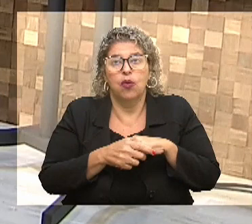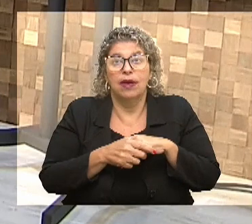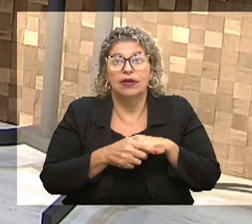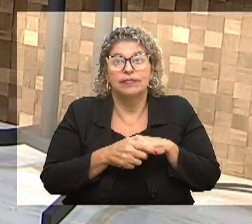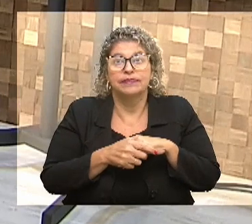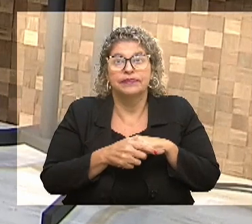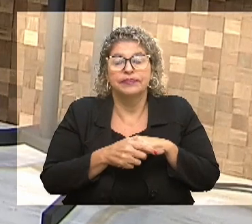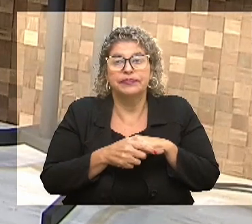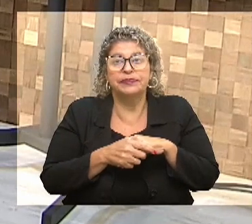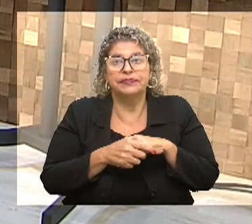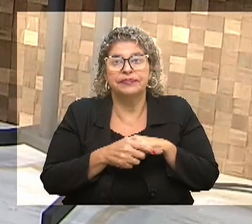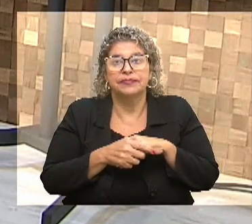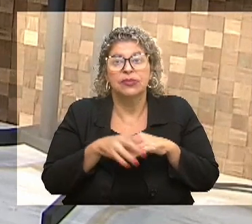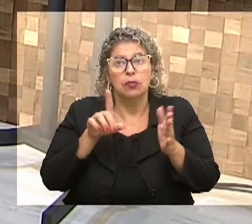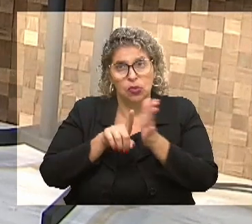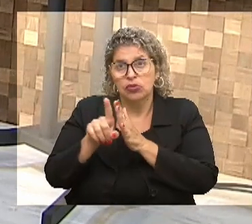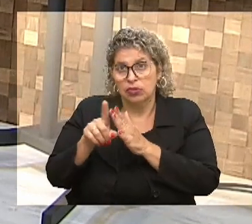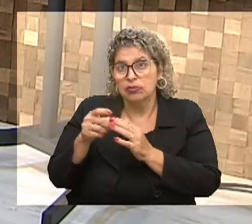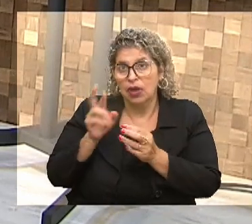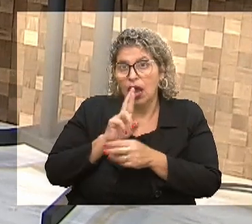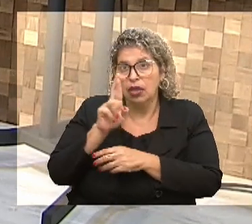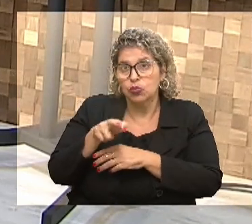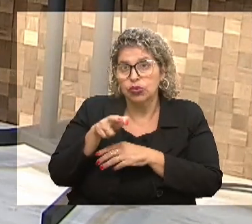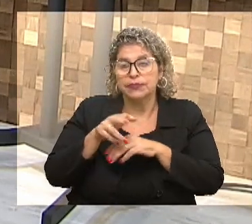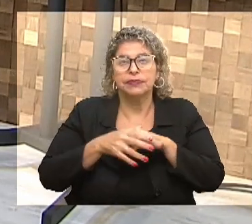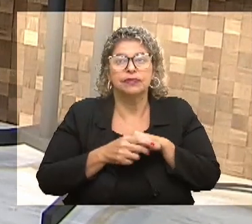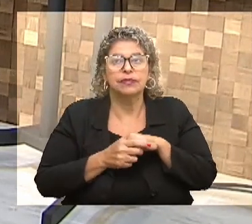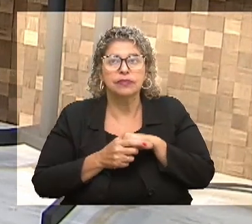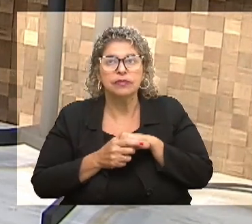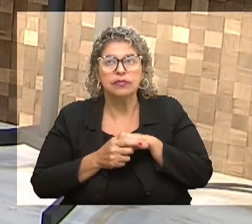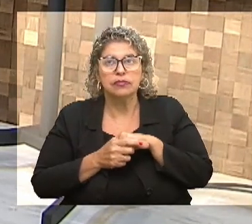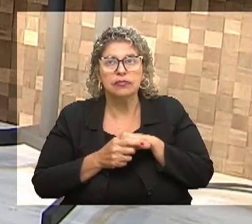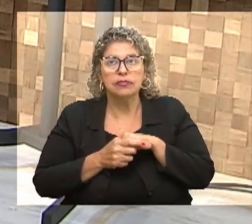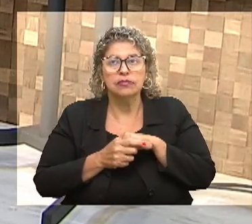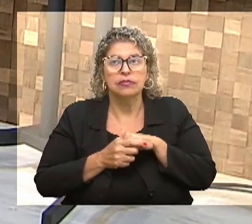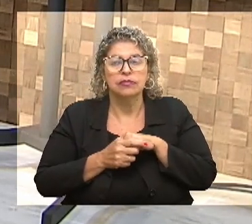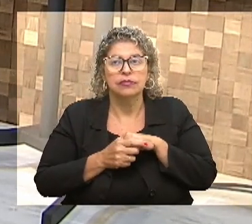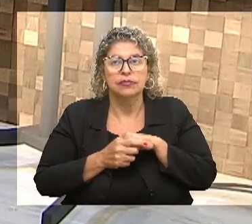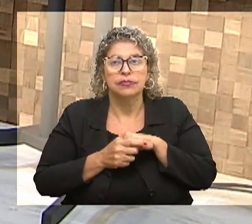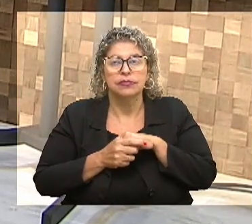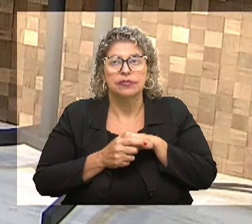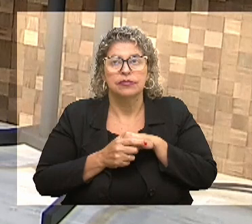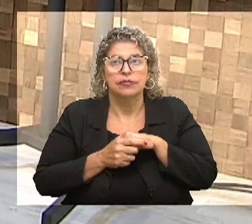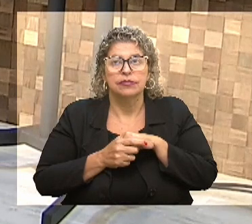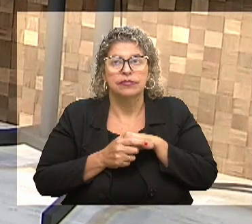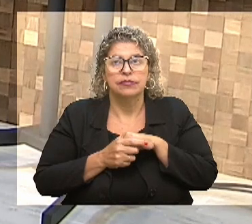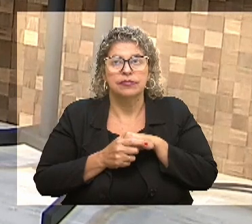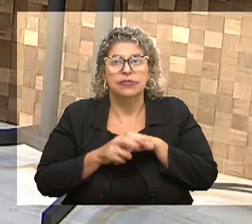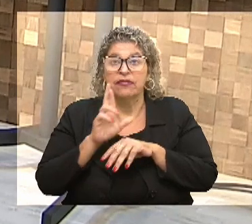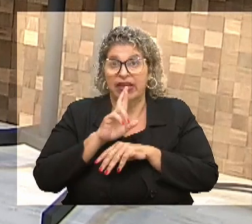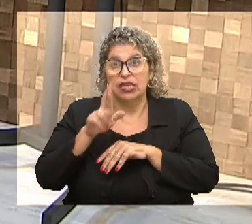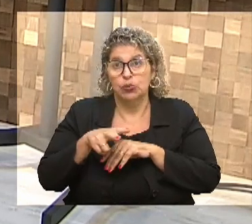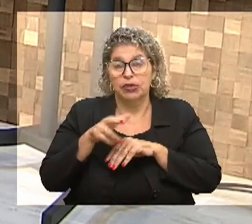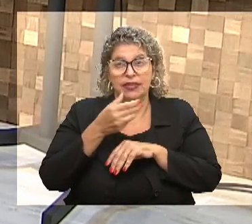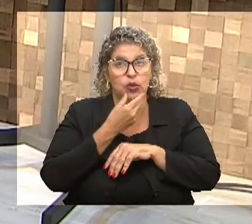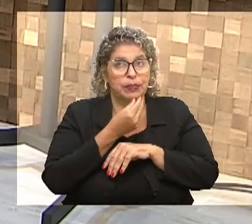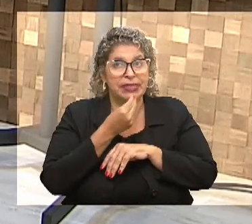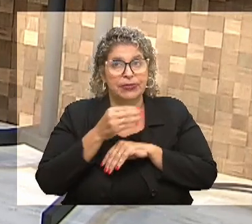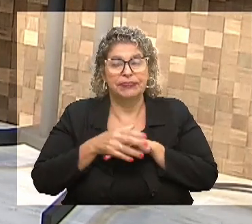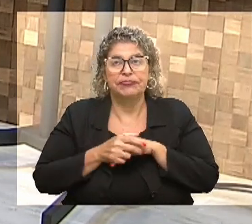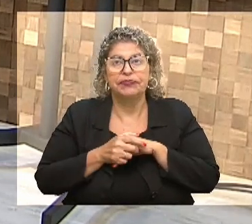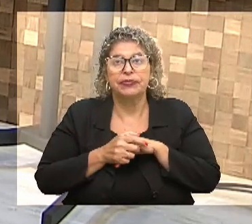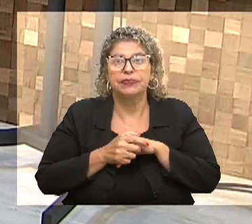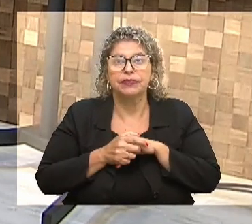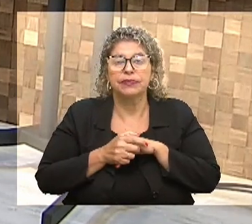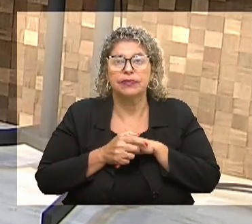Mara, quer que responda até que tu pegue uma água? Isso, isso, é. Eu vou responder então depois de passar